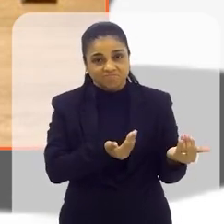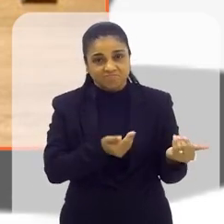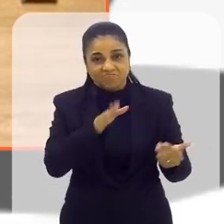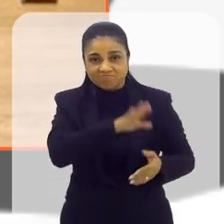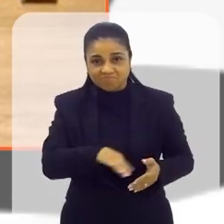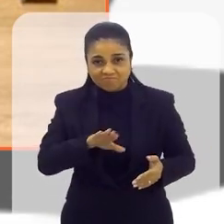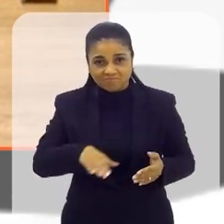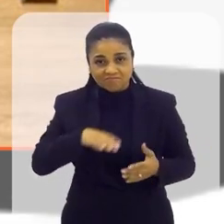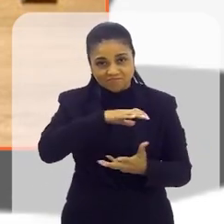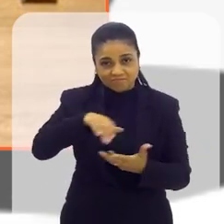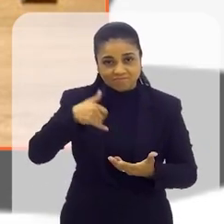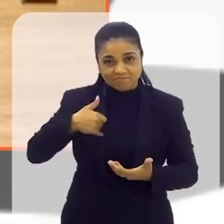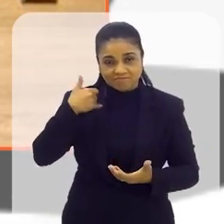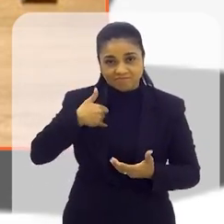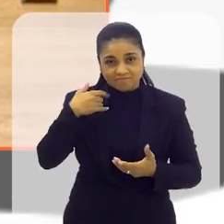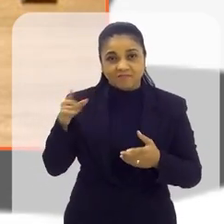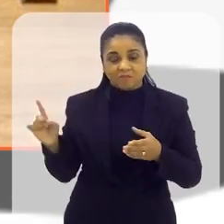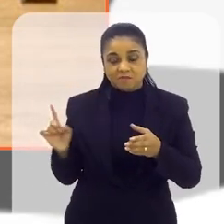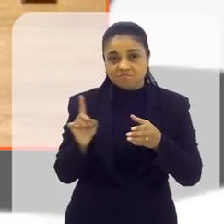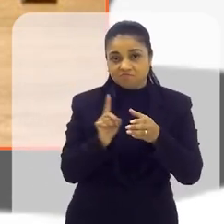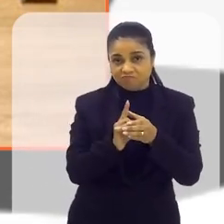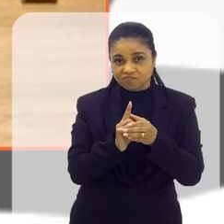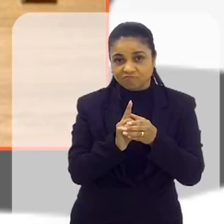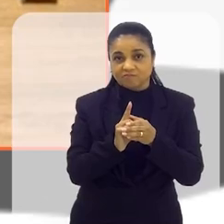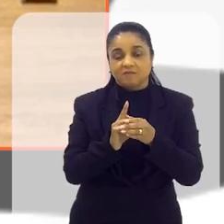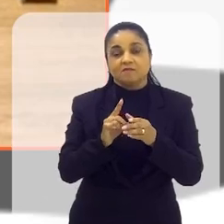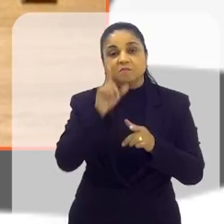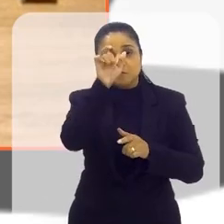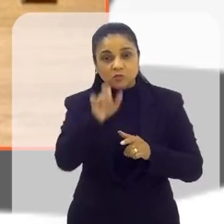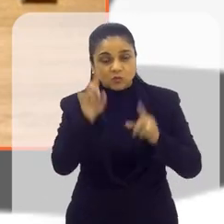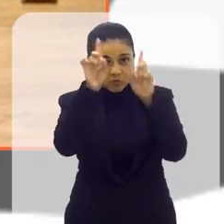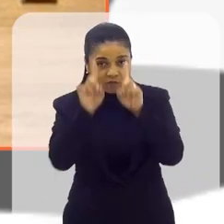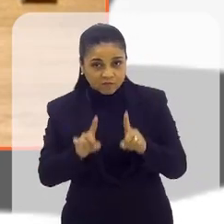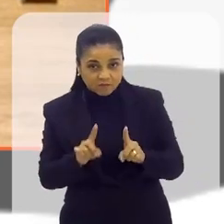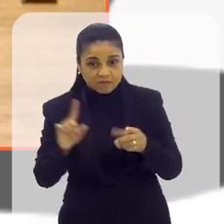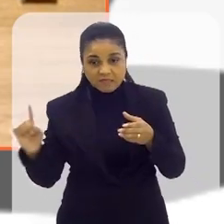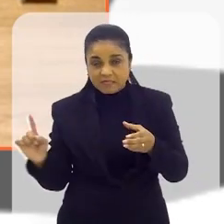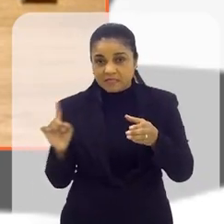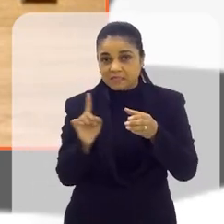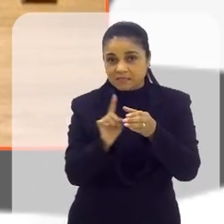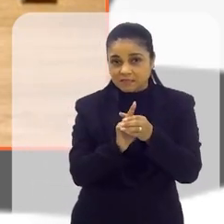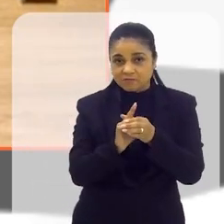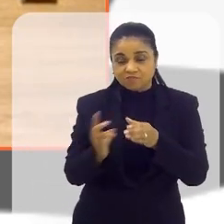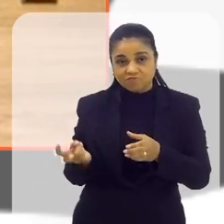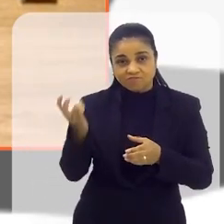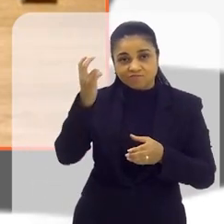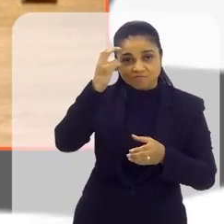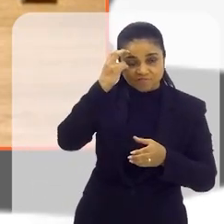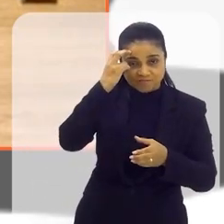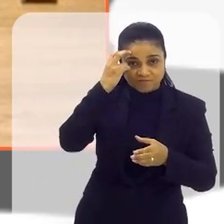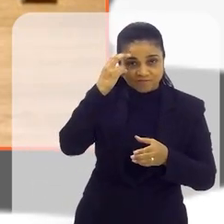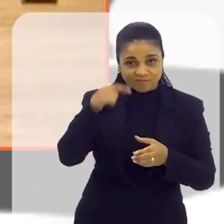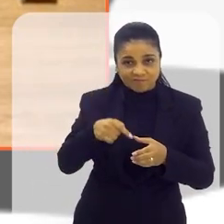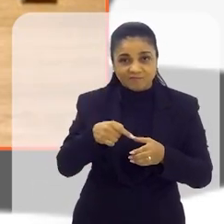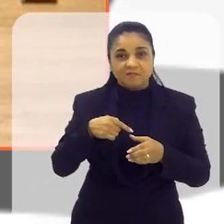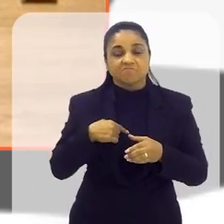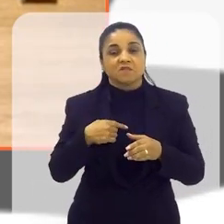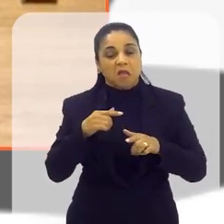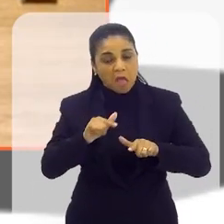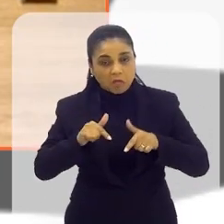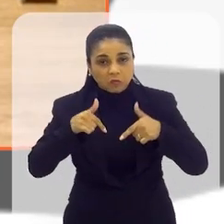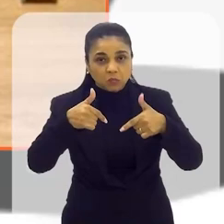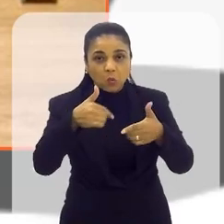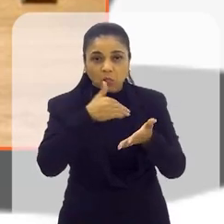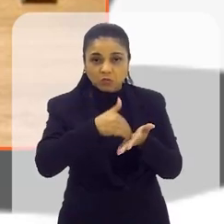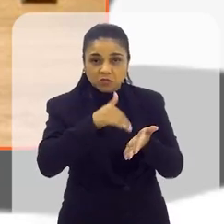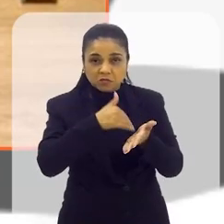sendo ainda titular da comissão da pessoa com deficiência e integrante da comissão de cultura. Tudo isso porque atuou